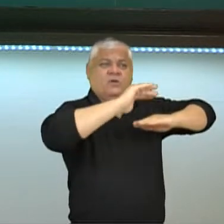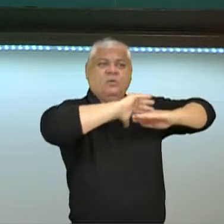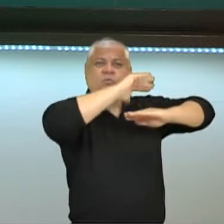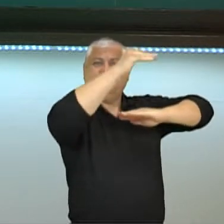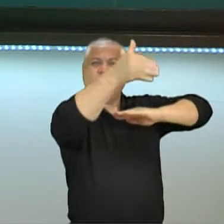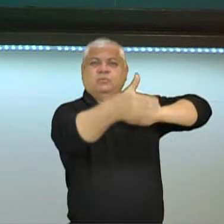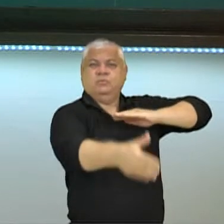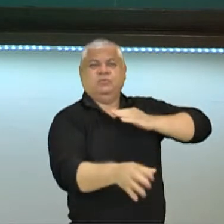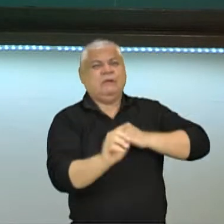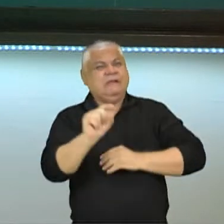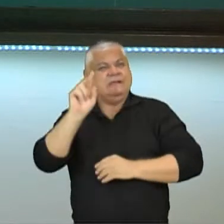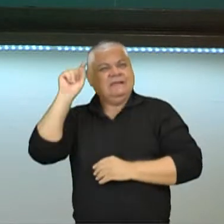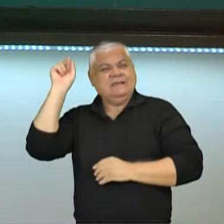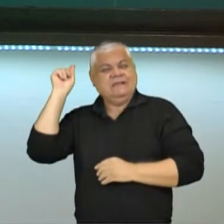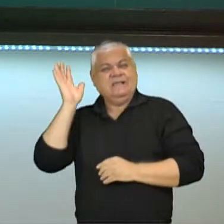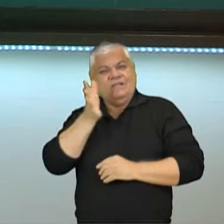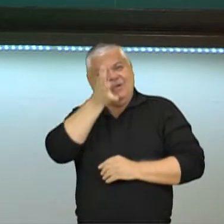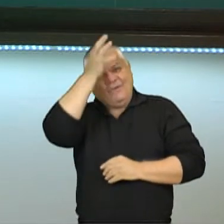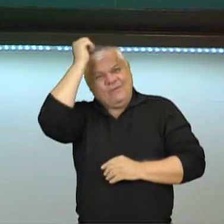antigo.